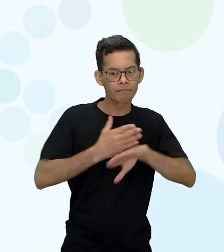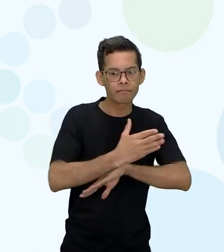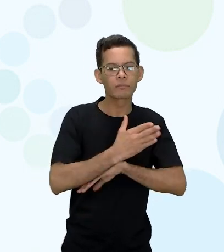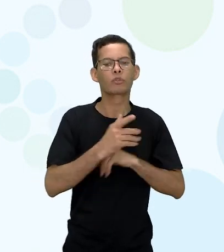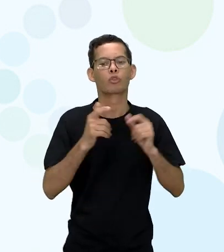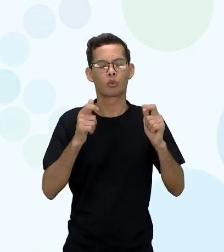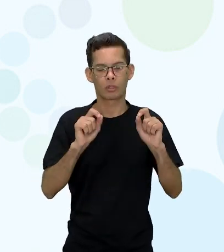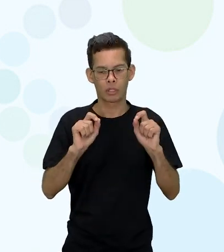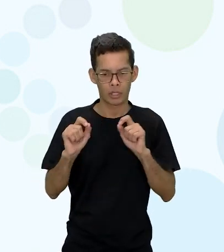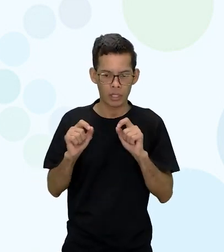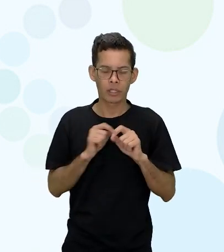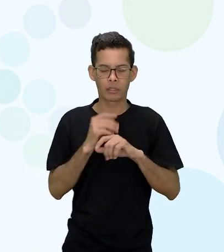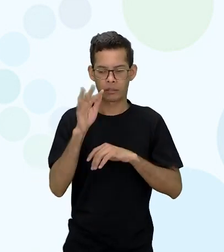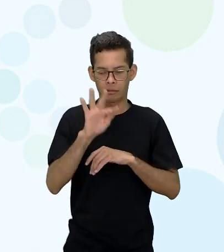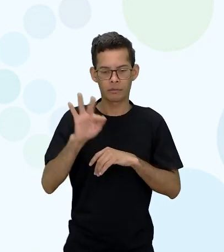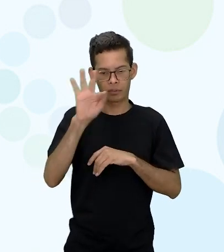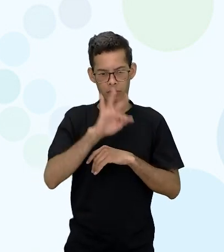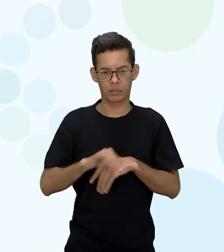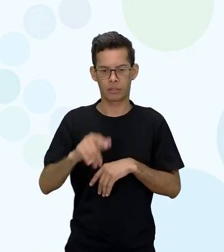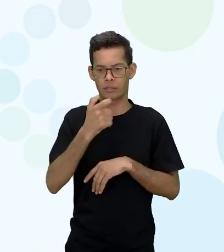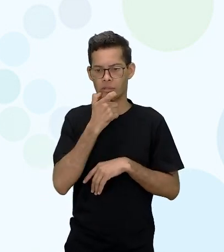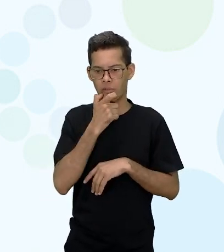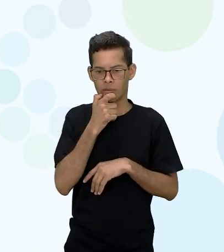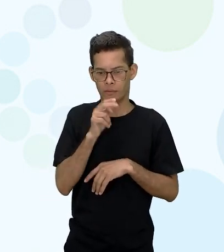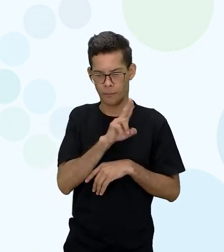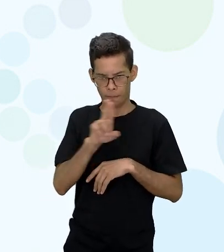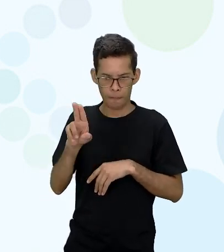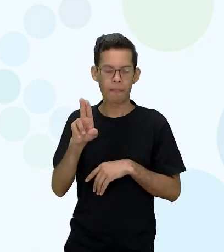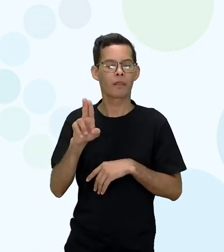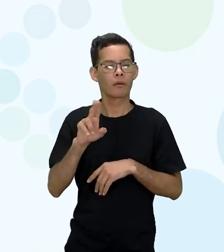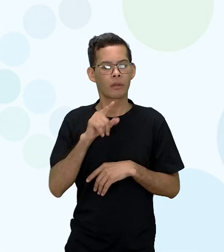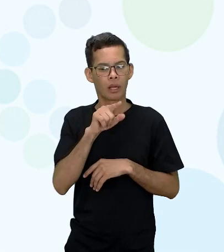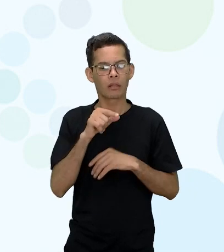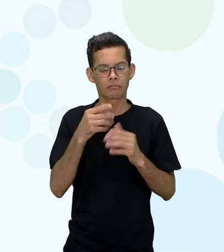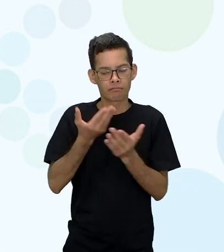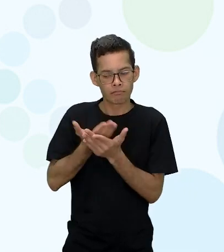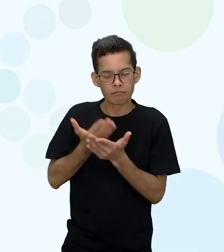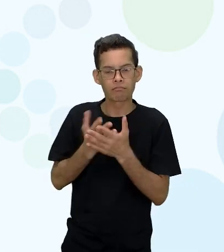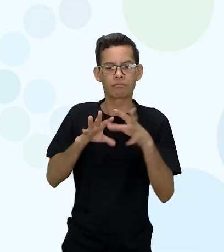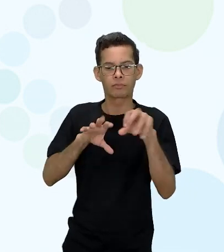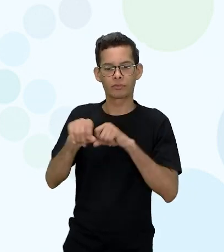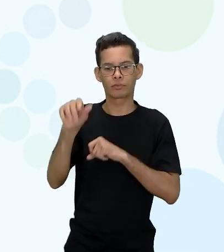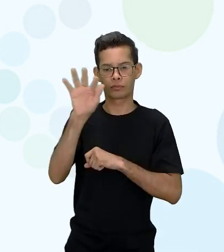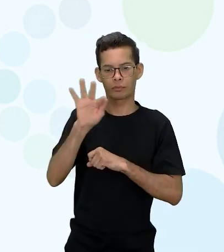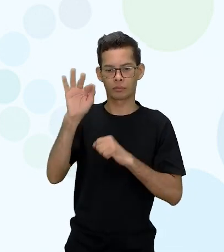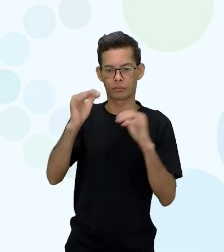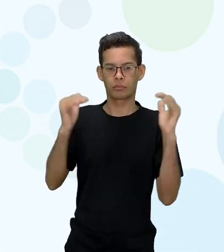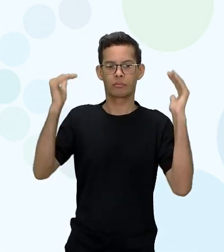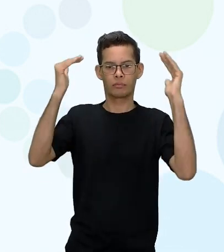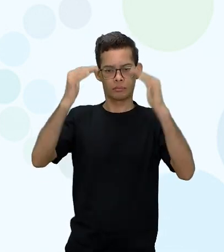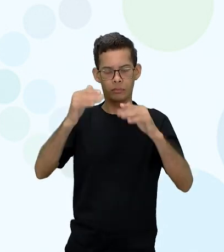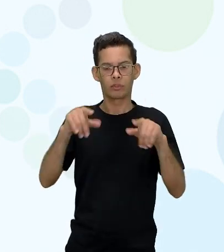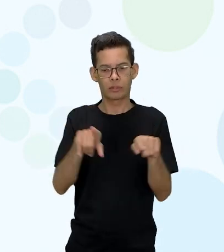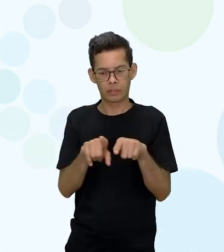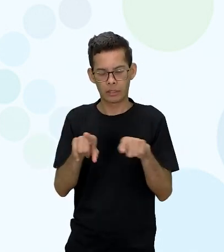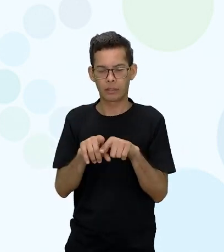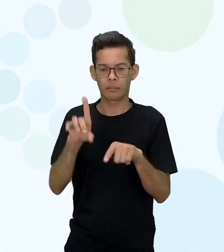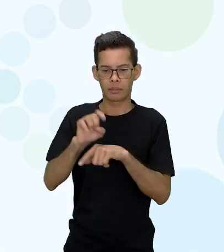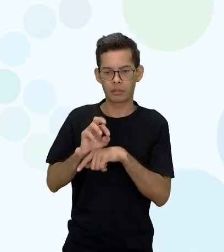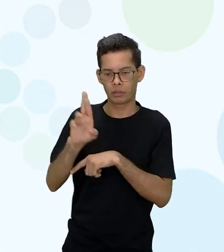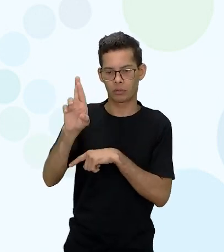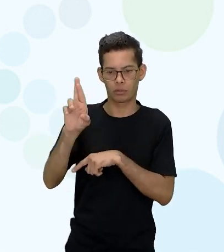Universidade de Sorbonne, fez o ensino superior em literatura clássica e, ao mesmo tempo, o doutorado.